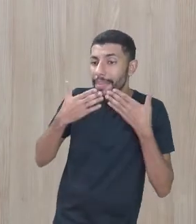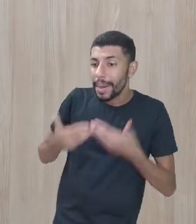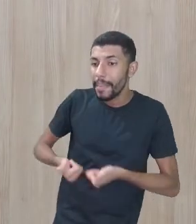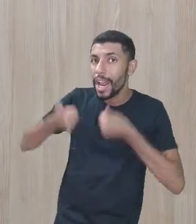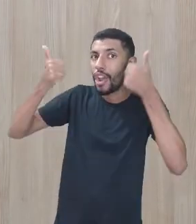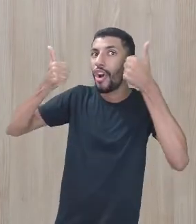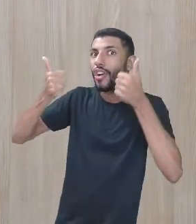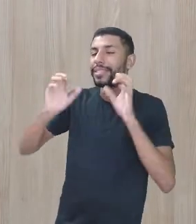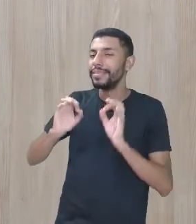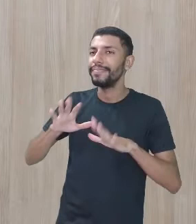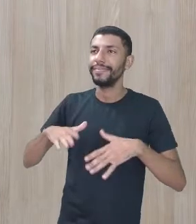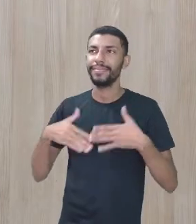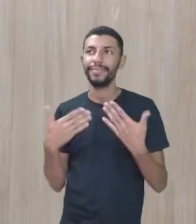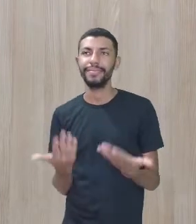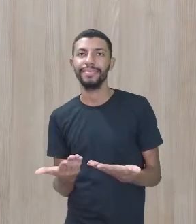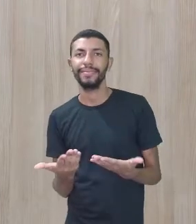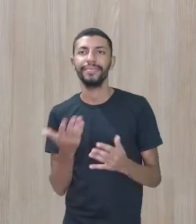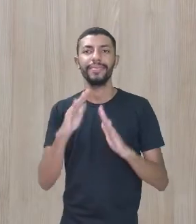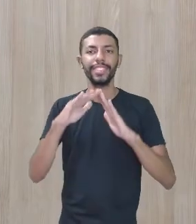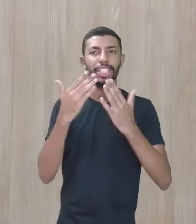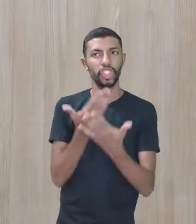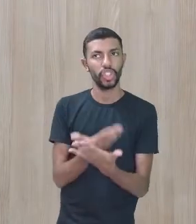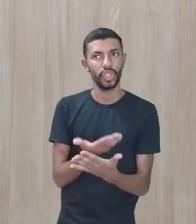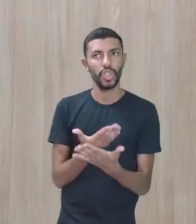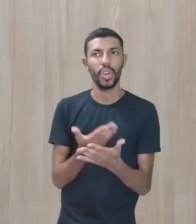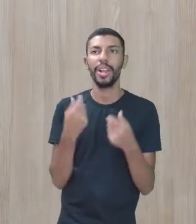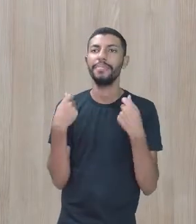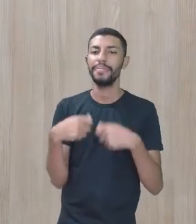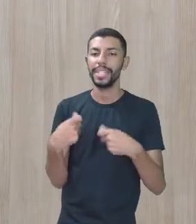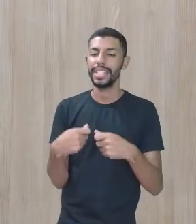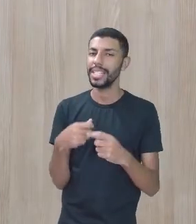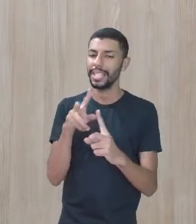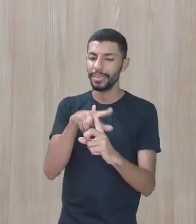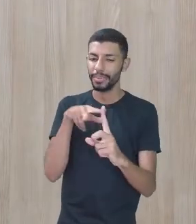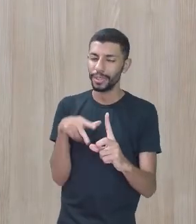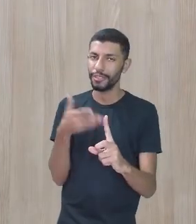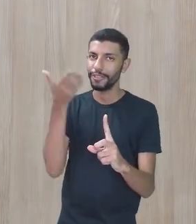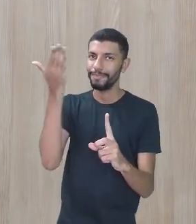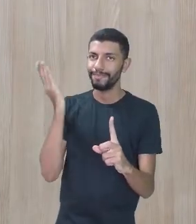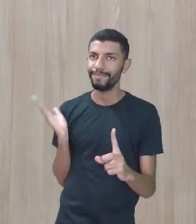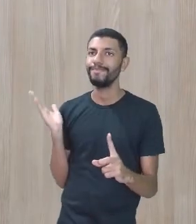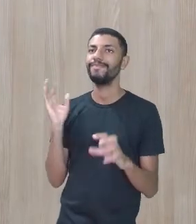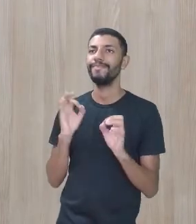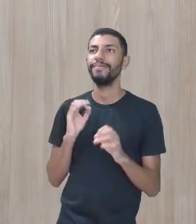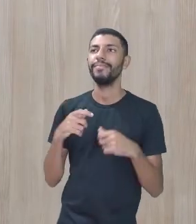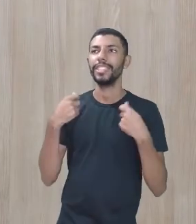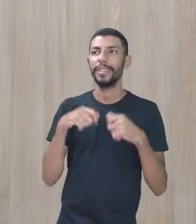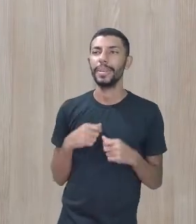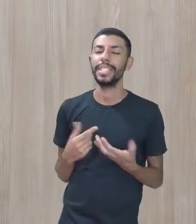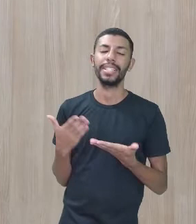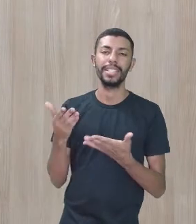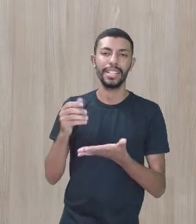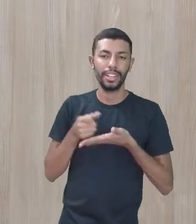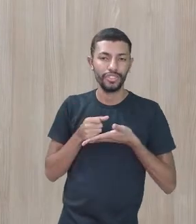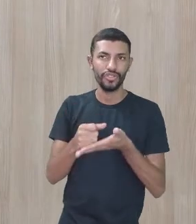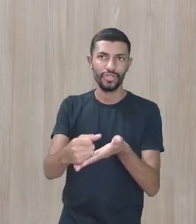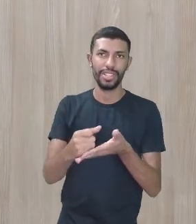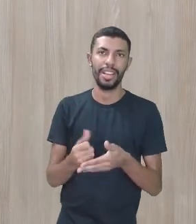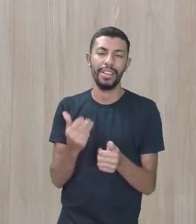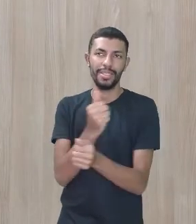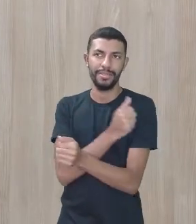momento? Então, a escola precisa precisa desse olhar, precisa estar acolhendo esses estudantes